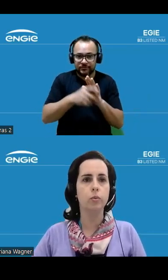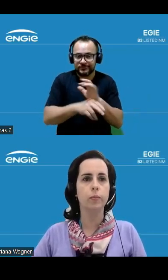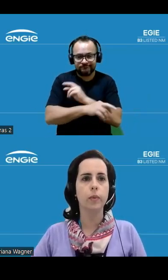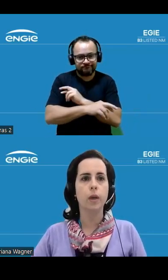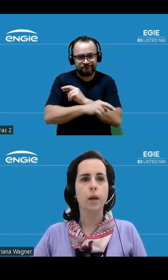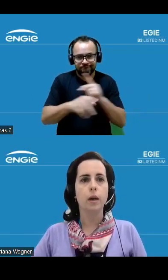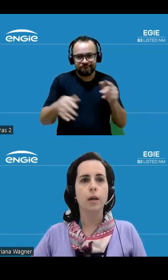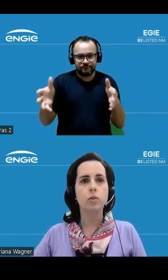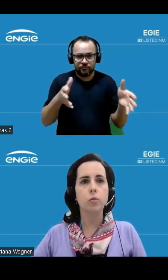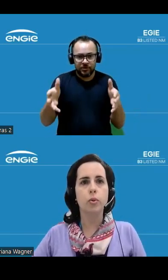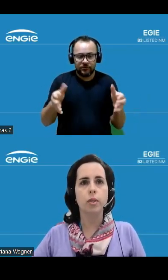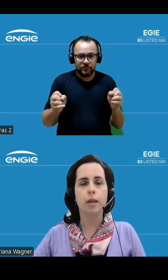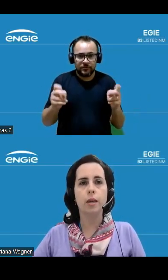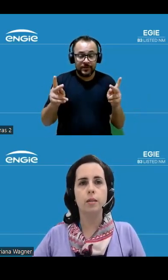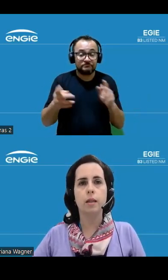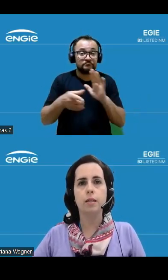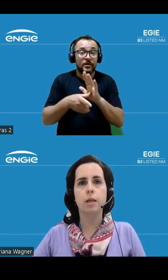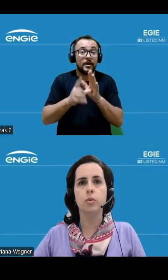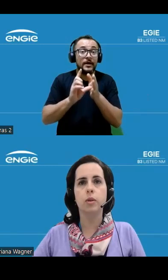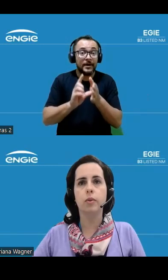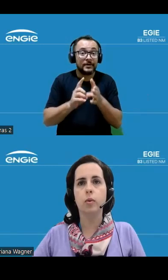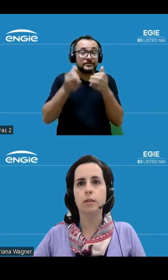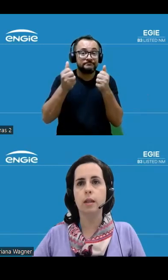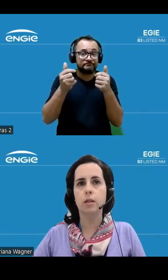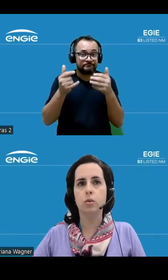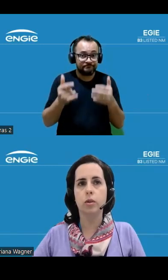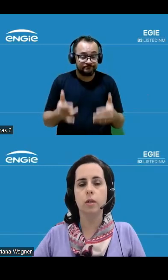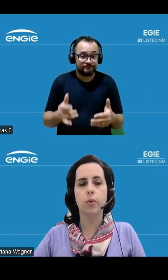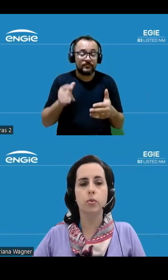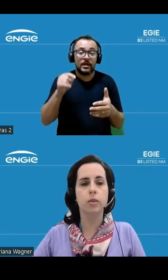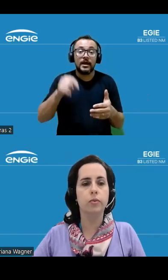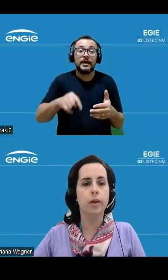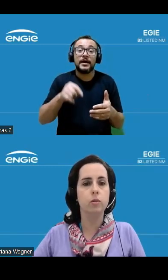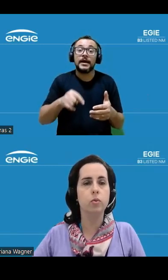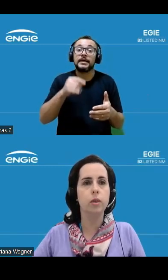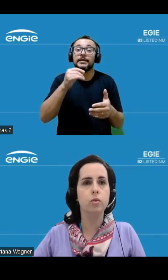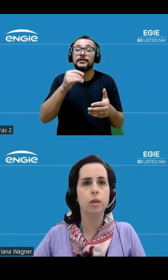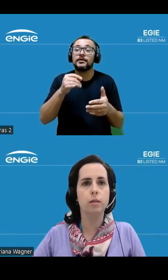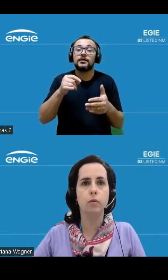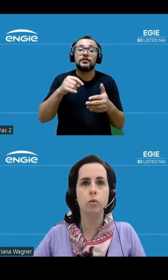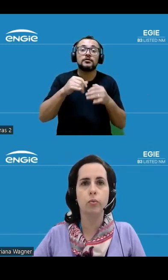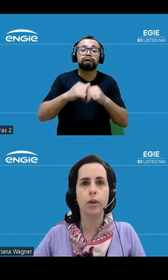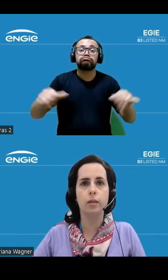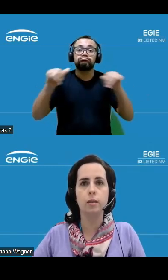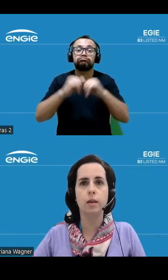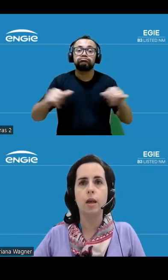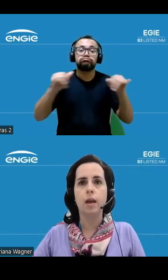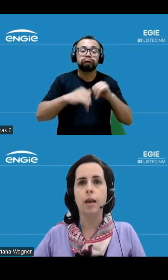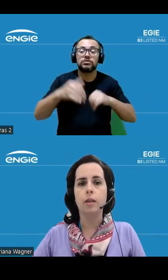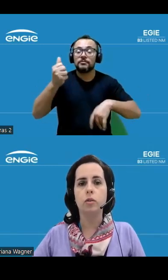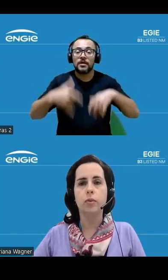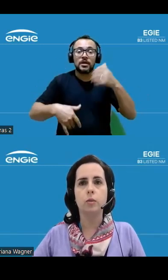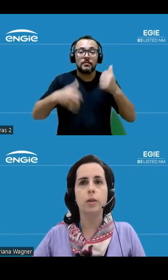do período. Antes de prosseguir, esclarecemos que eventuais declarações que possam ser feitas durante esta videoconferência,